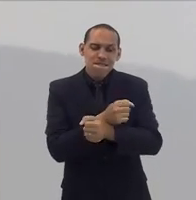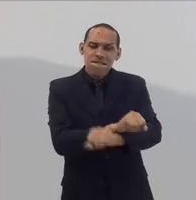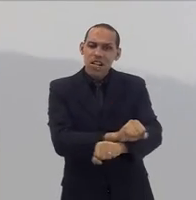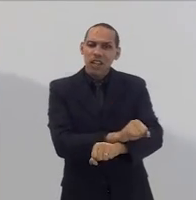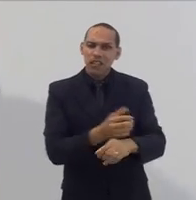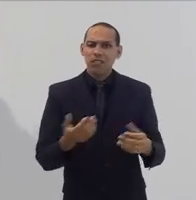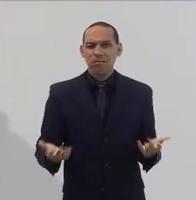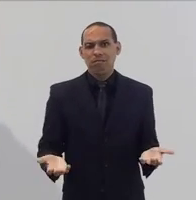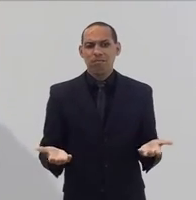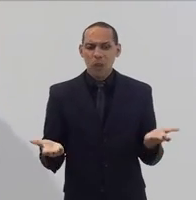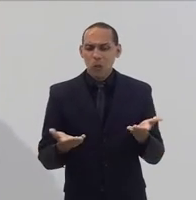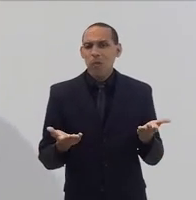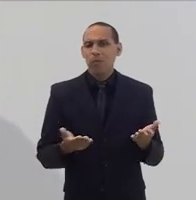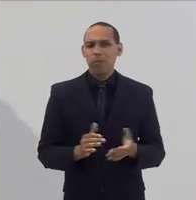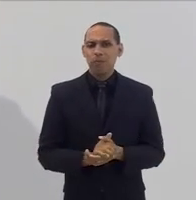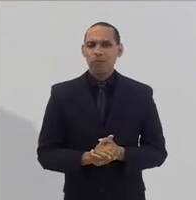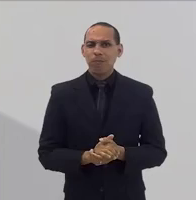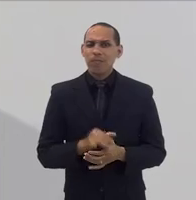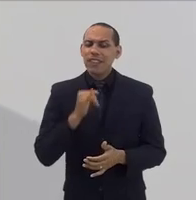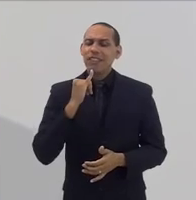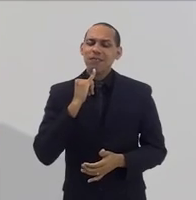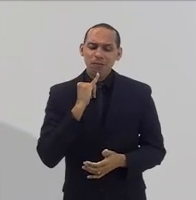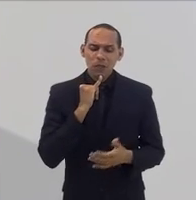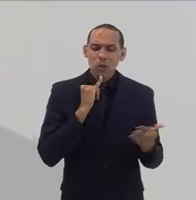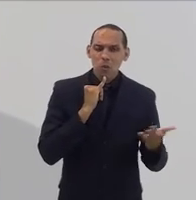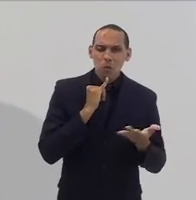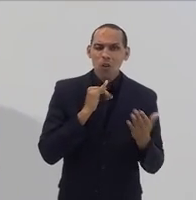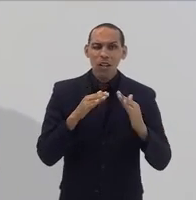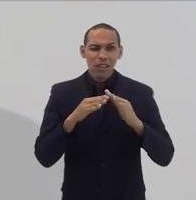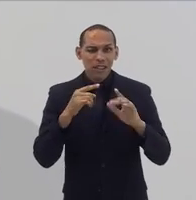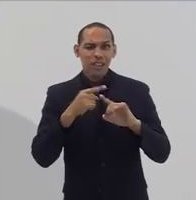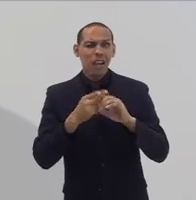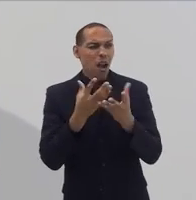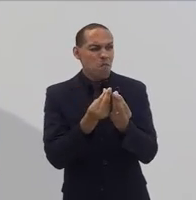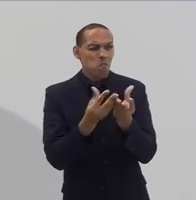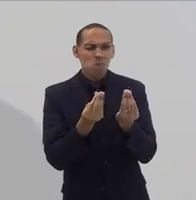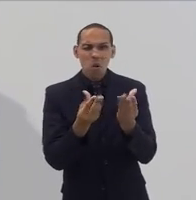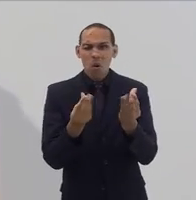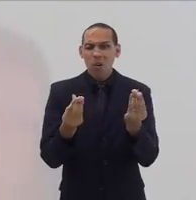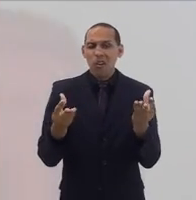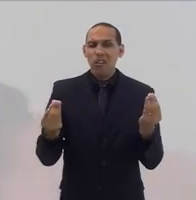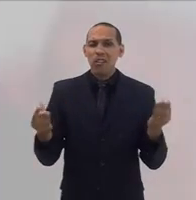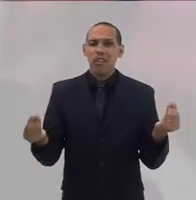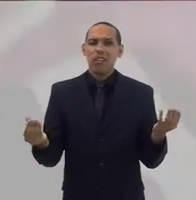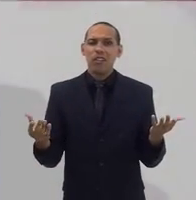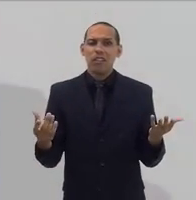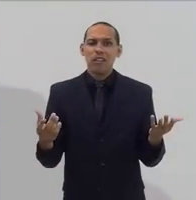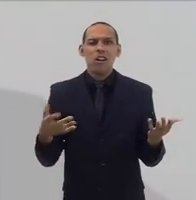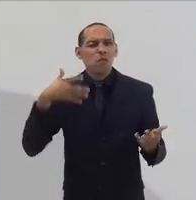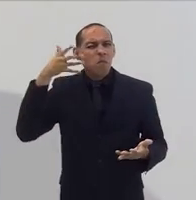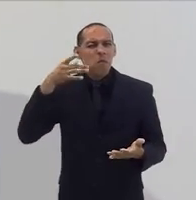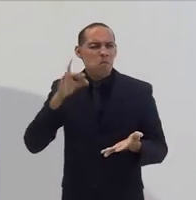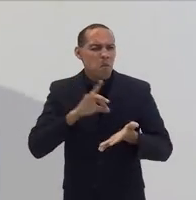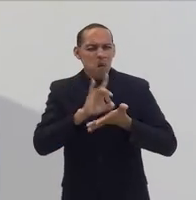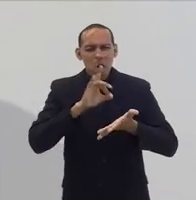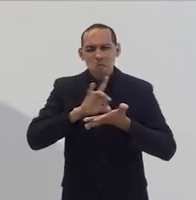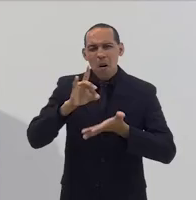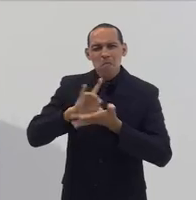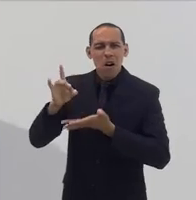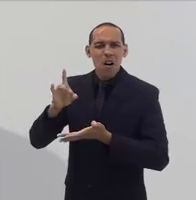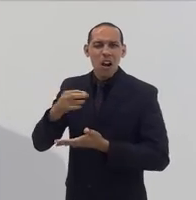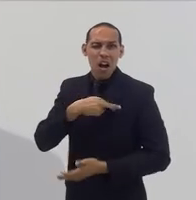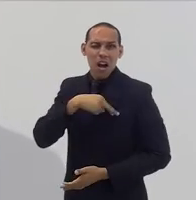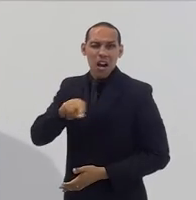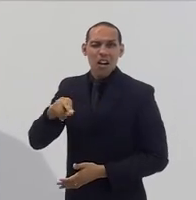escravocrata, pois, infelizmente, muitas igrejas aí com discurso de ódio contra